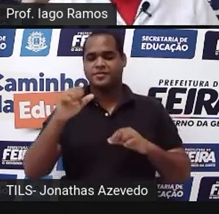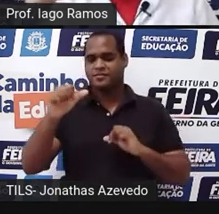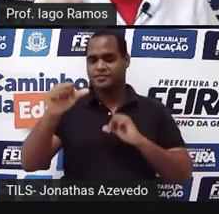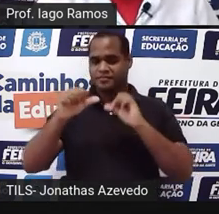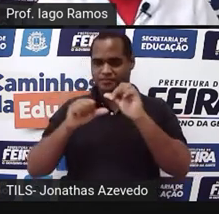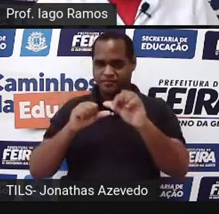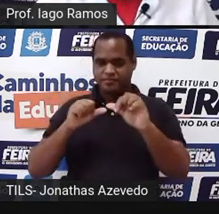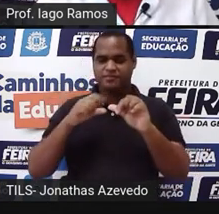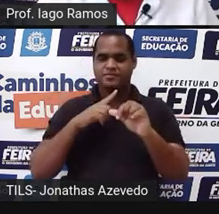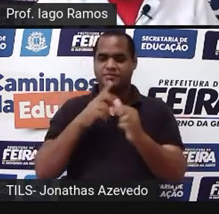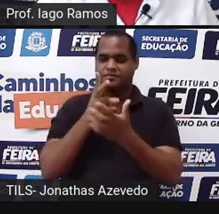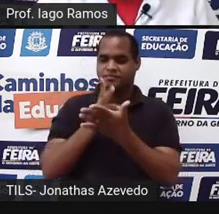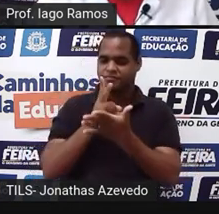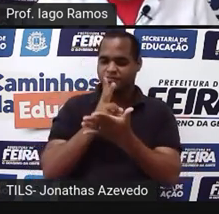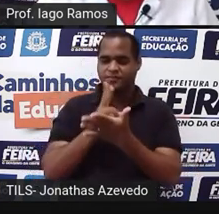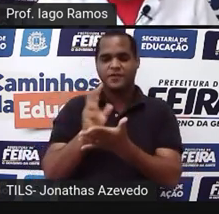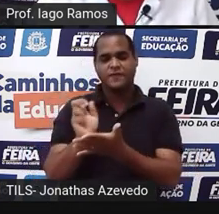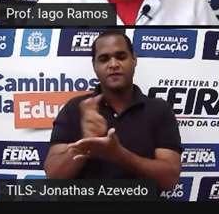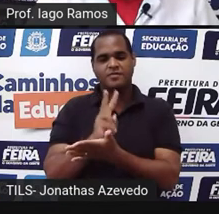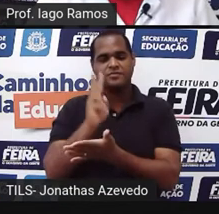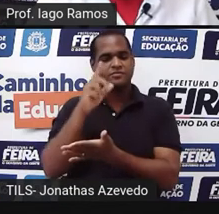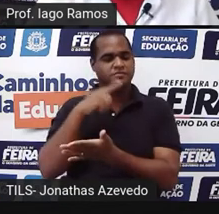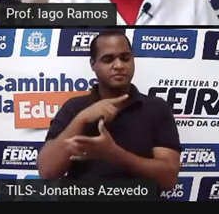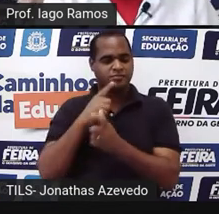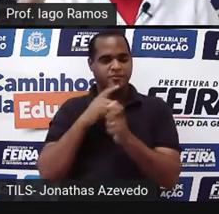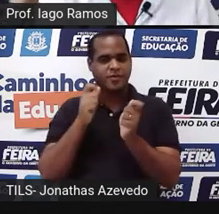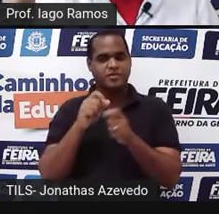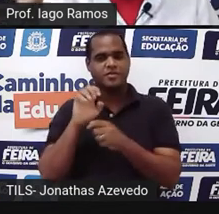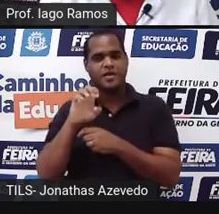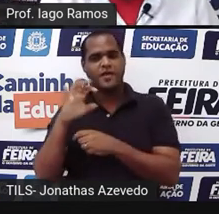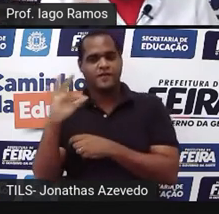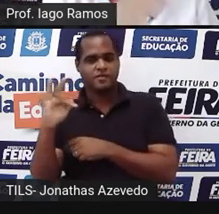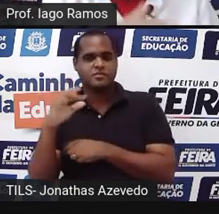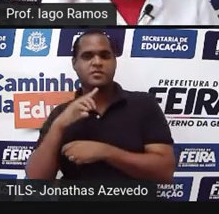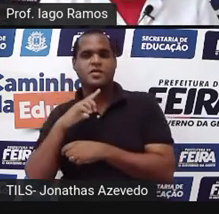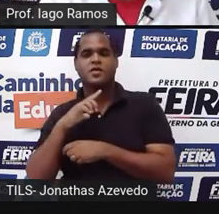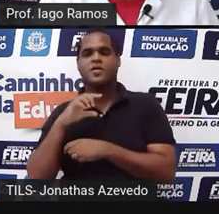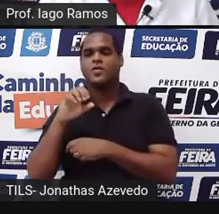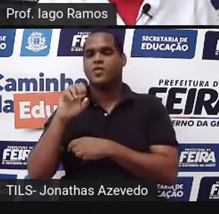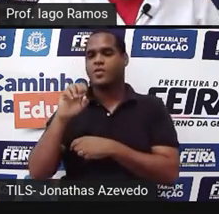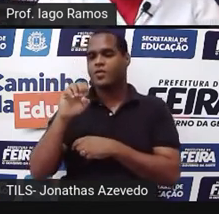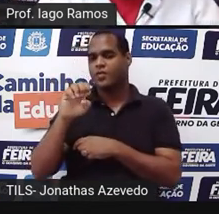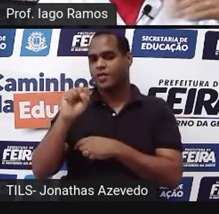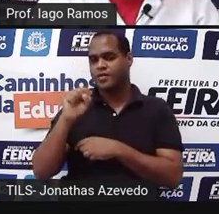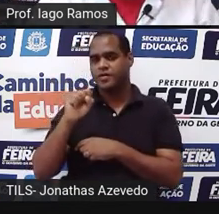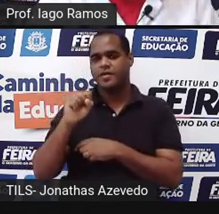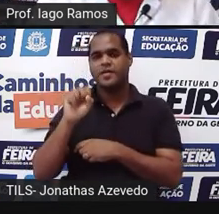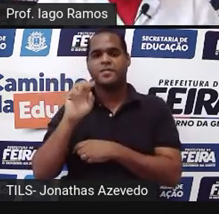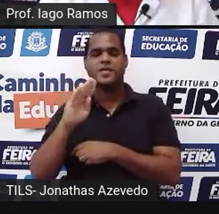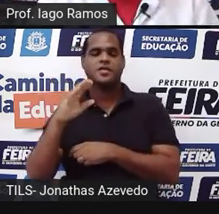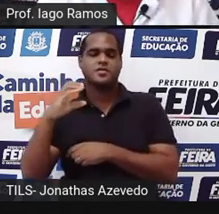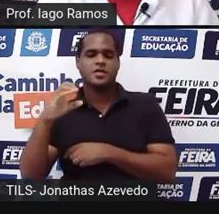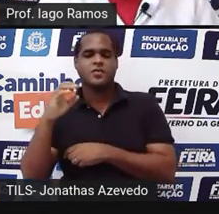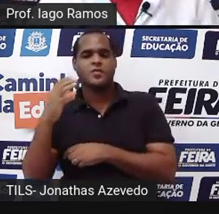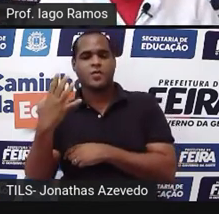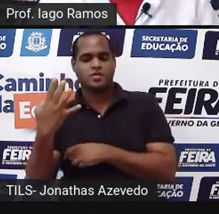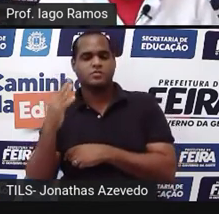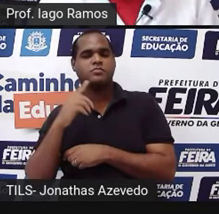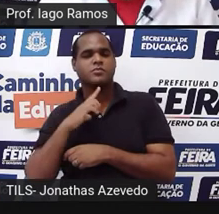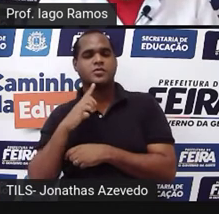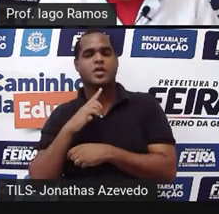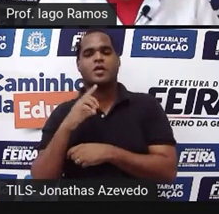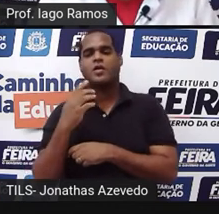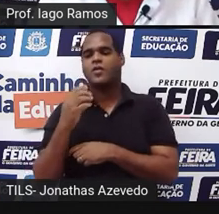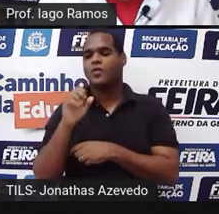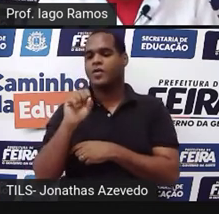os segmentos pelos valores. EF, 8BC4. 8 para 4 é igual a 8 para